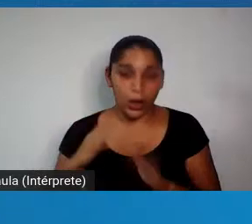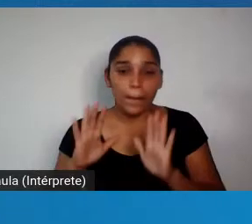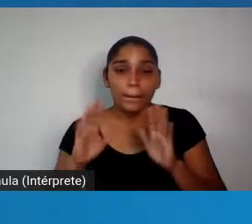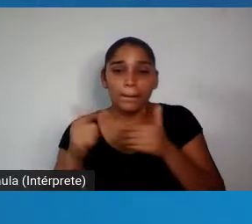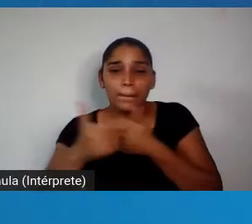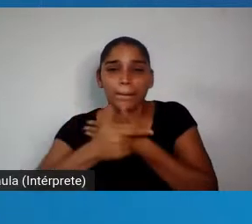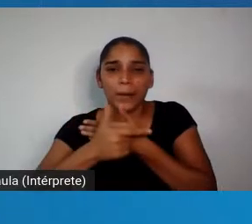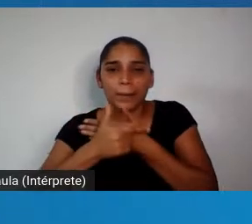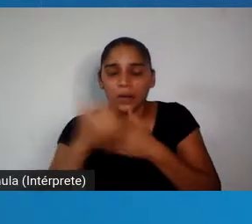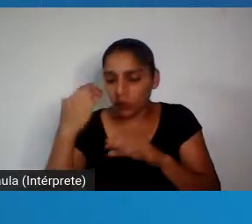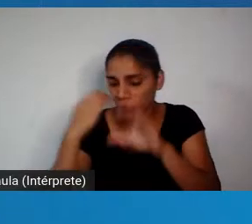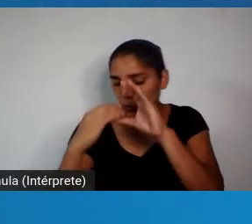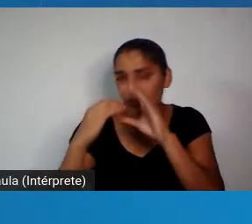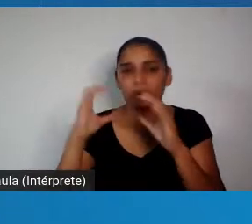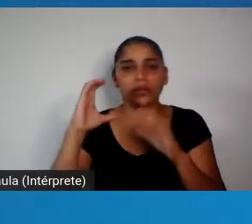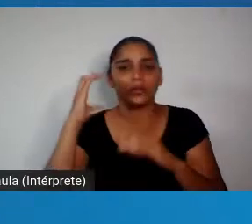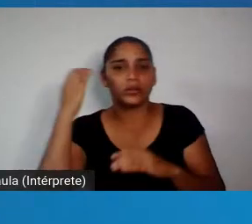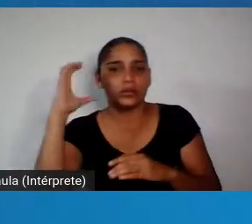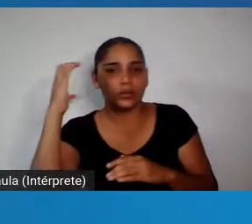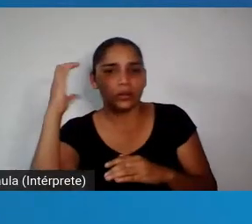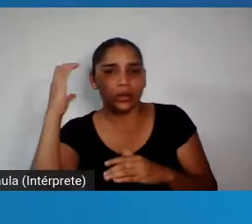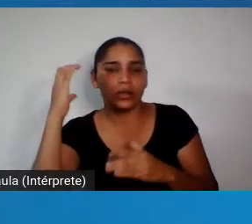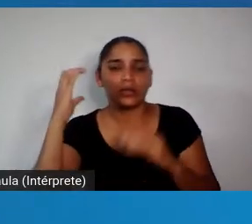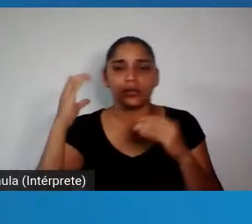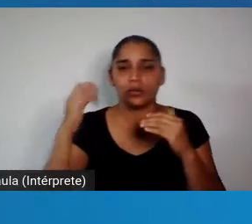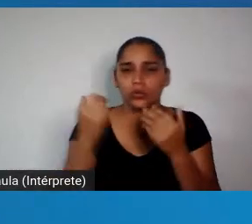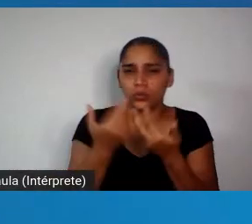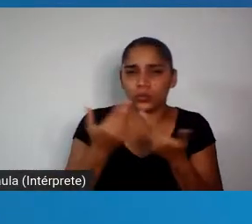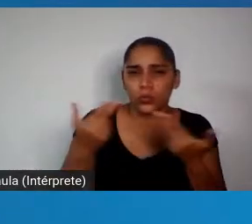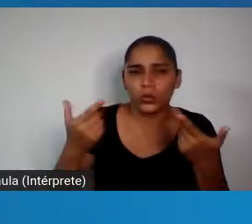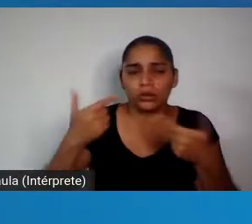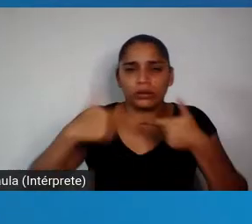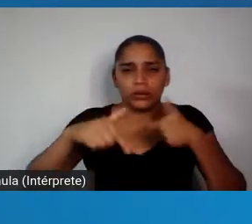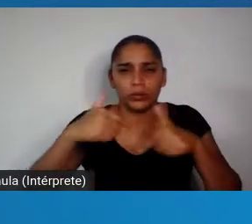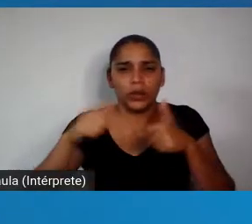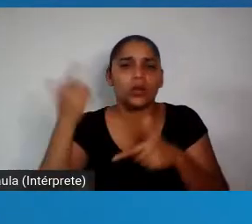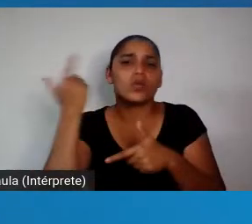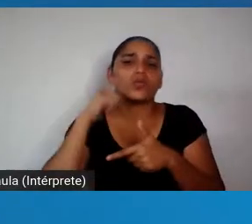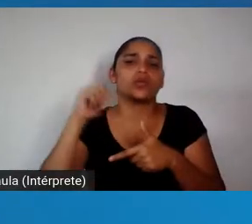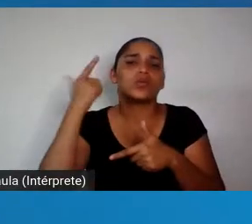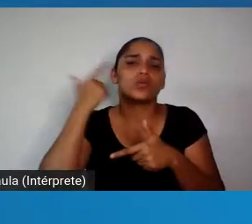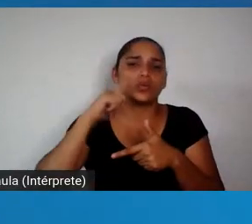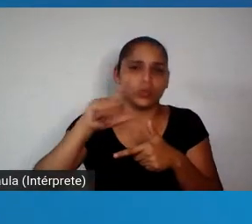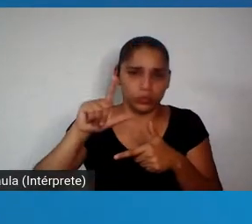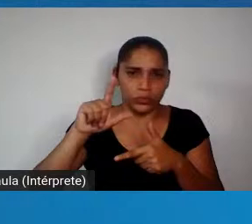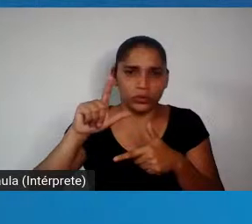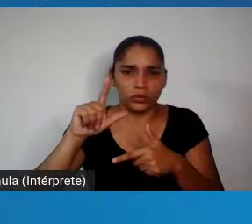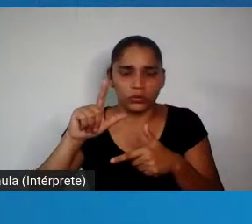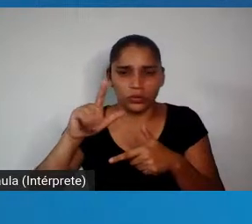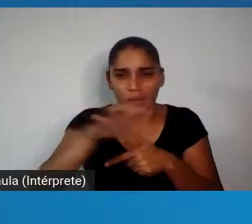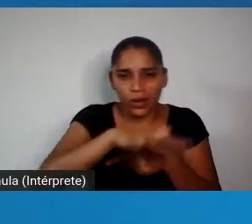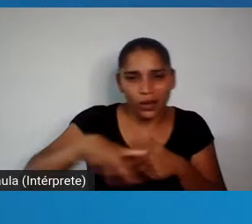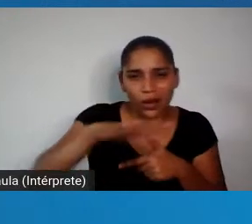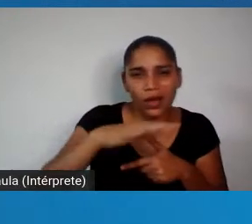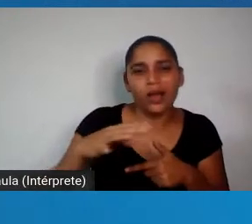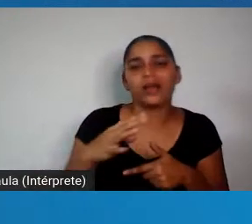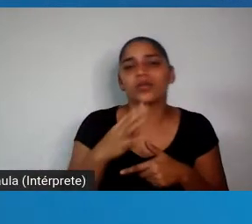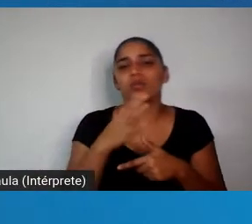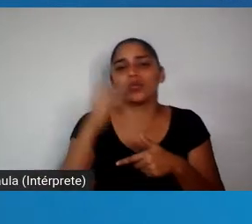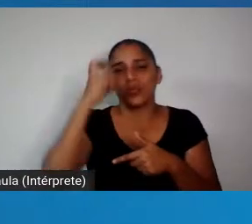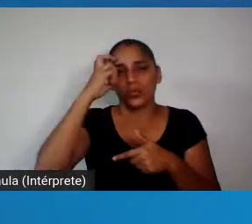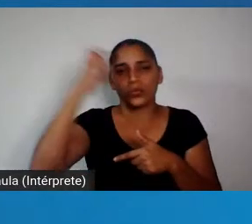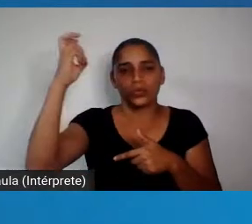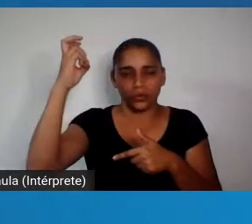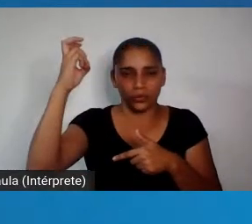comunicação da ciência, da divulgação científica para a gente trabalhar com as armas do conhecimento, eu não queria deixar de falar isso hoje, não,